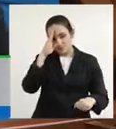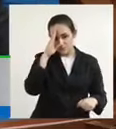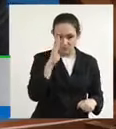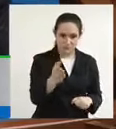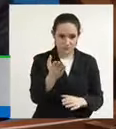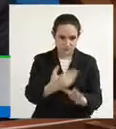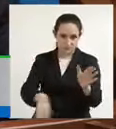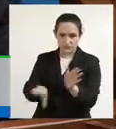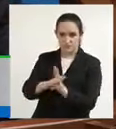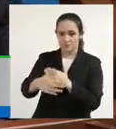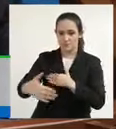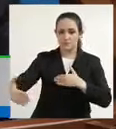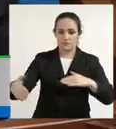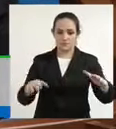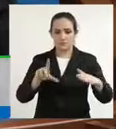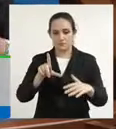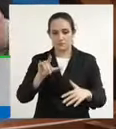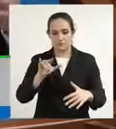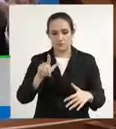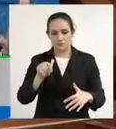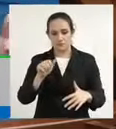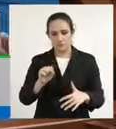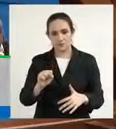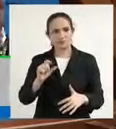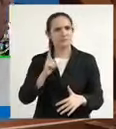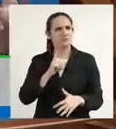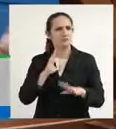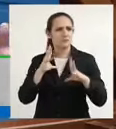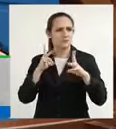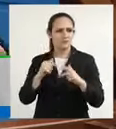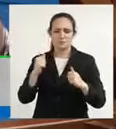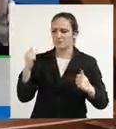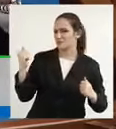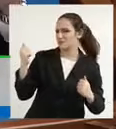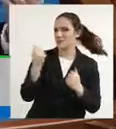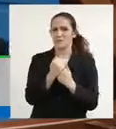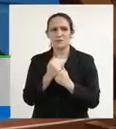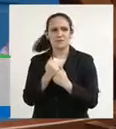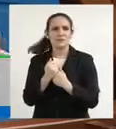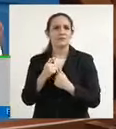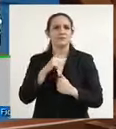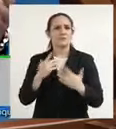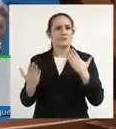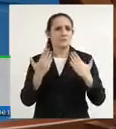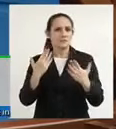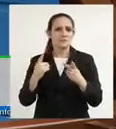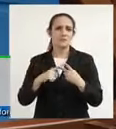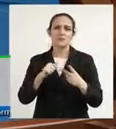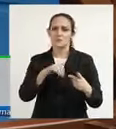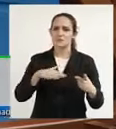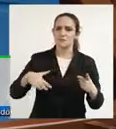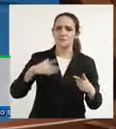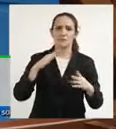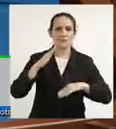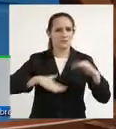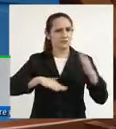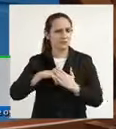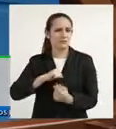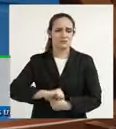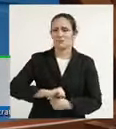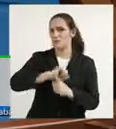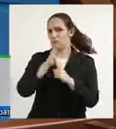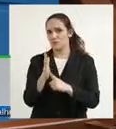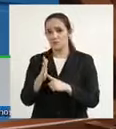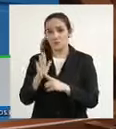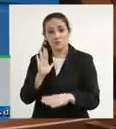à parte que é a chamada sala lilás com todo o aparato, com todo o atendimento de psicóloga, de assento social para dar